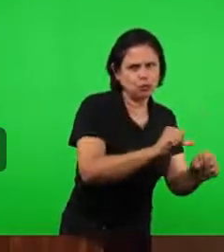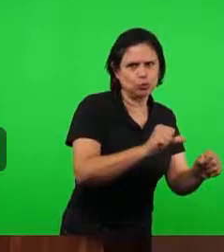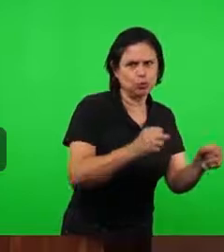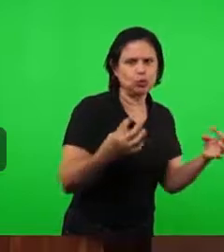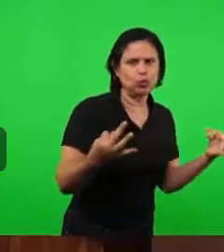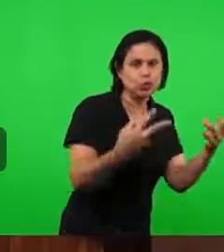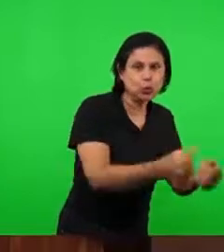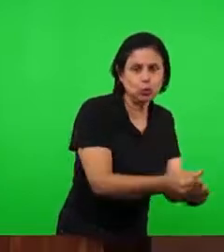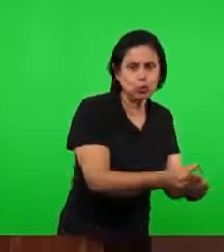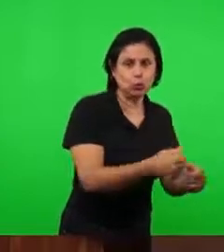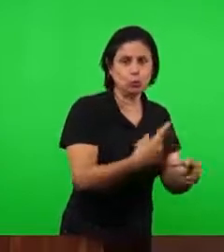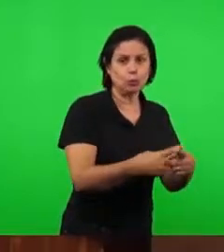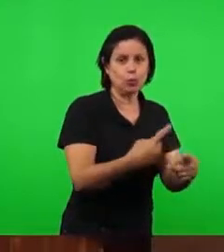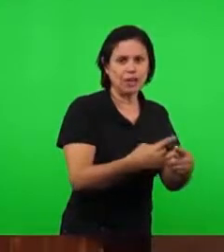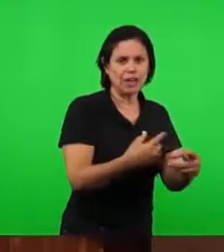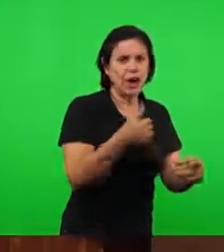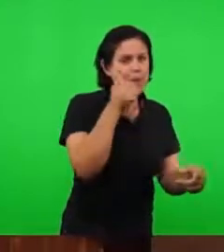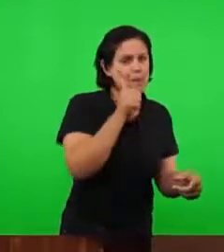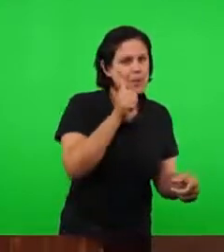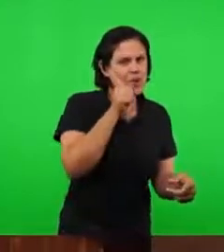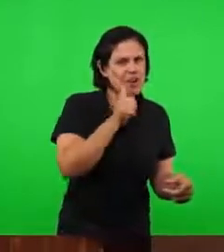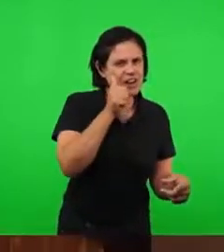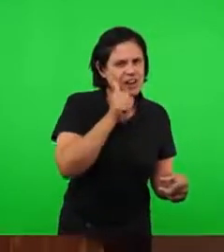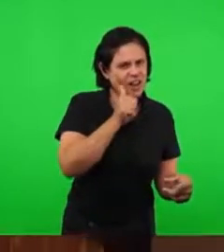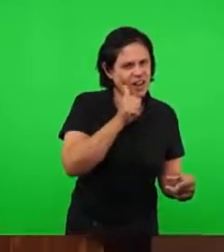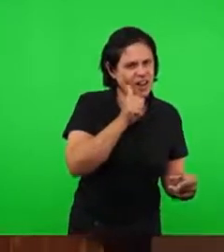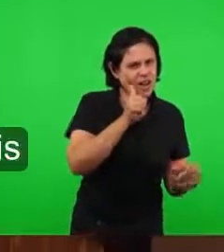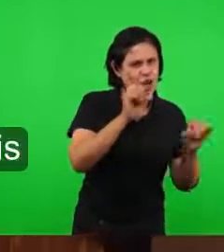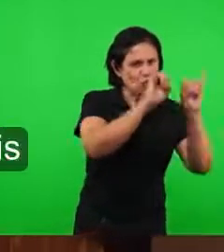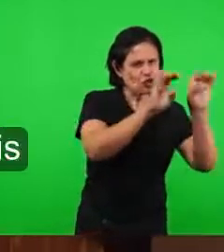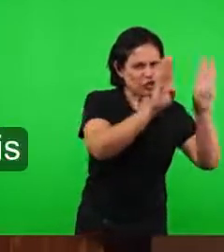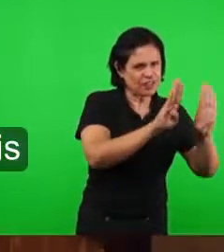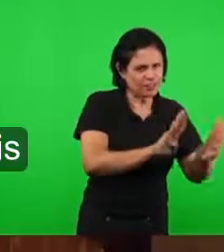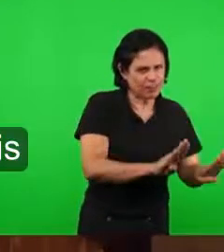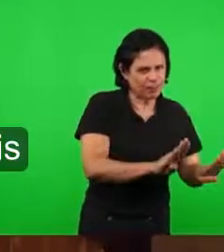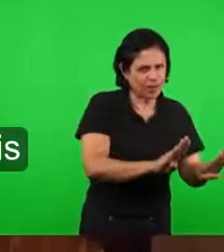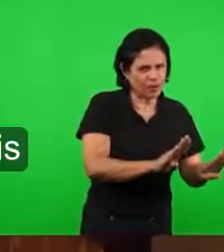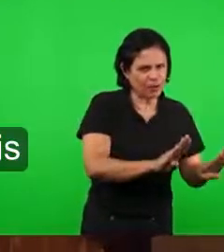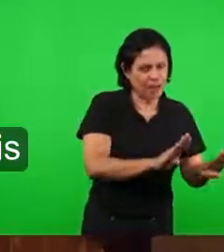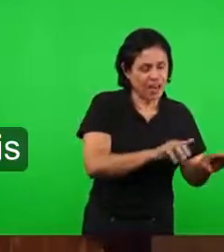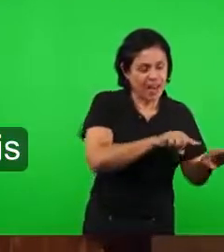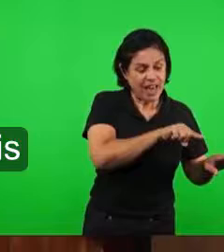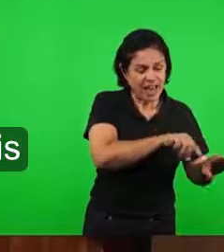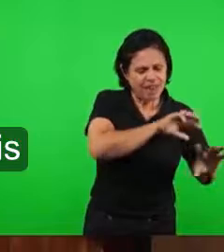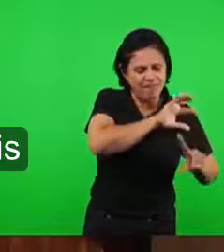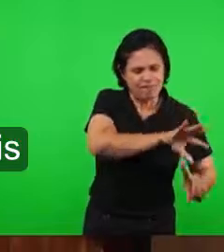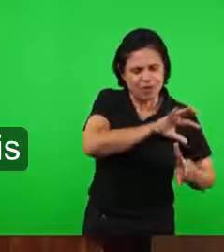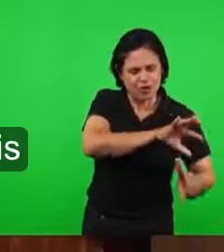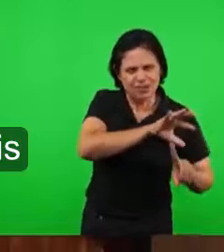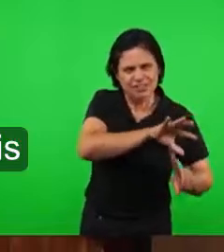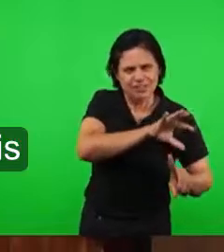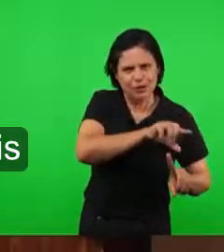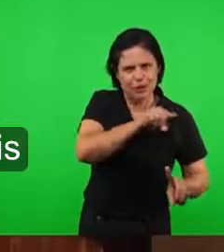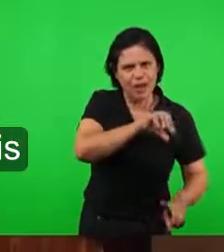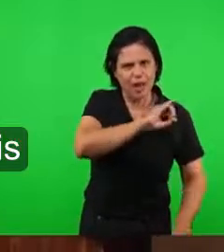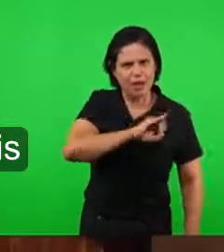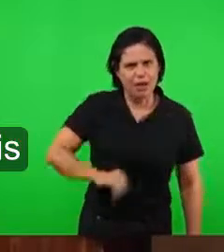que instituiu, no começo do segundo milênio, o que se chamava Santa Inquisição.